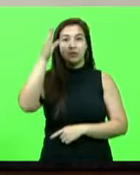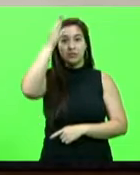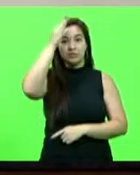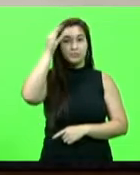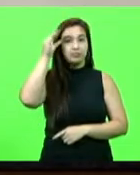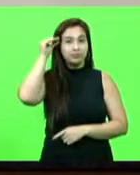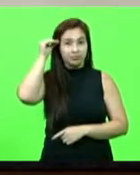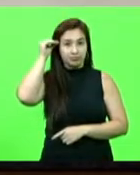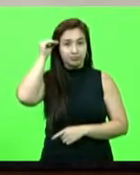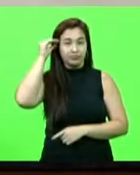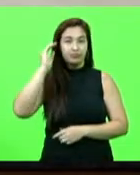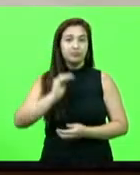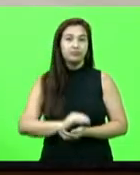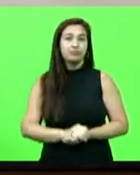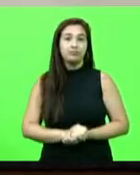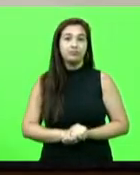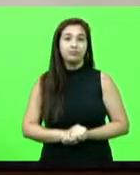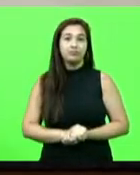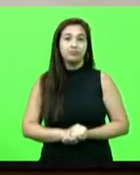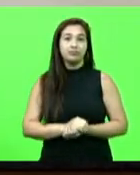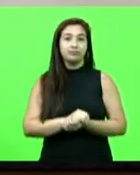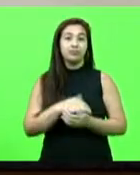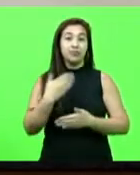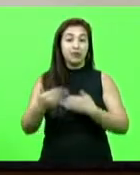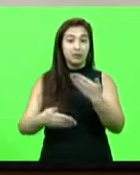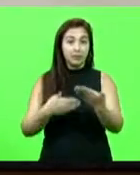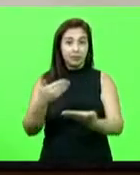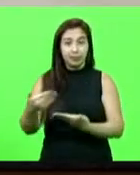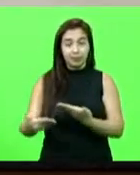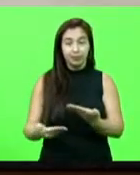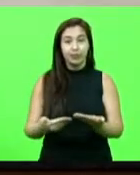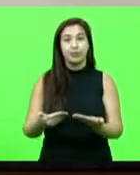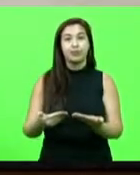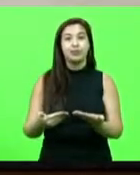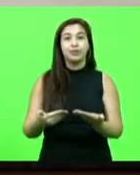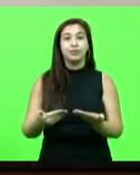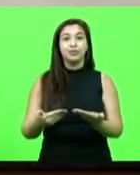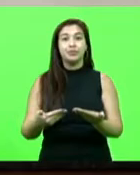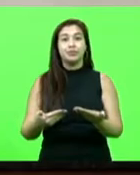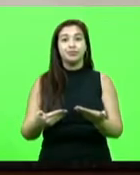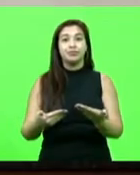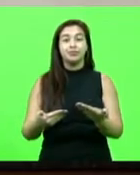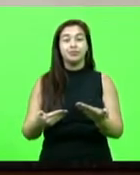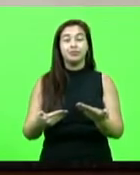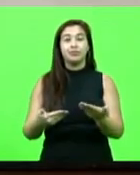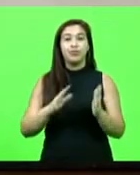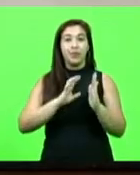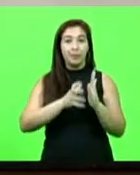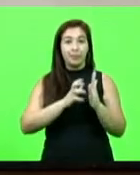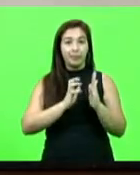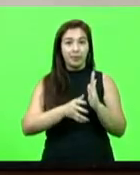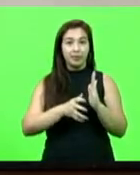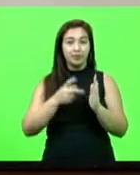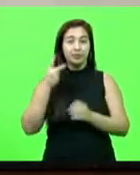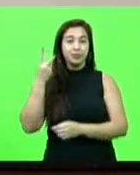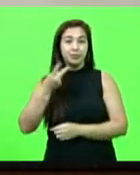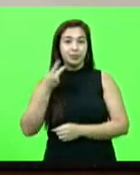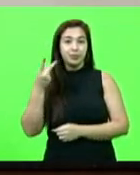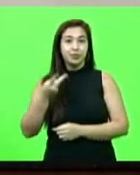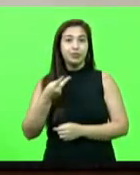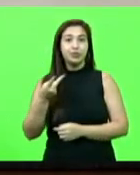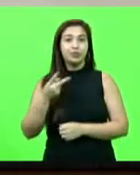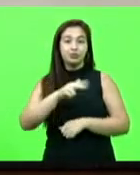Carminati. Grande expediente. Nesse período, destinado aos partidos políticos, fizeram uso da